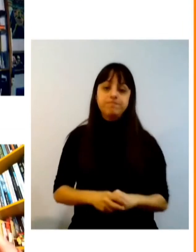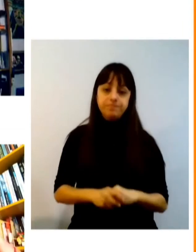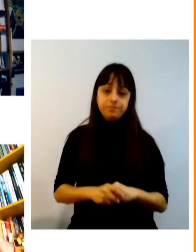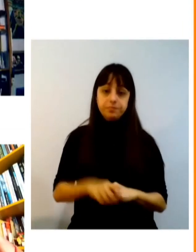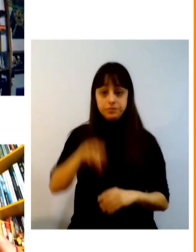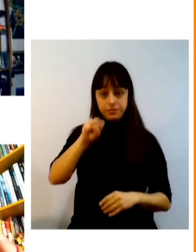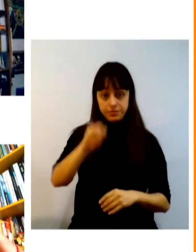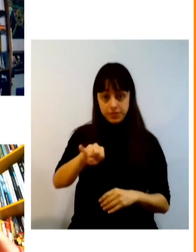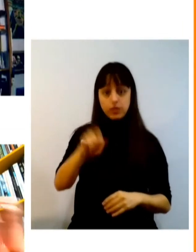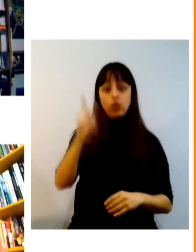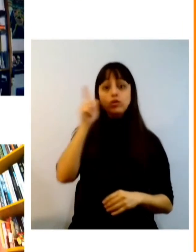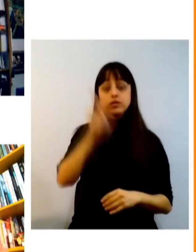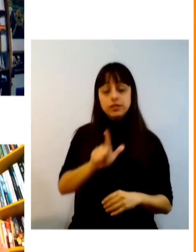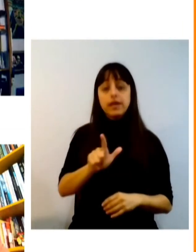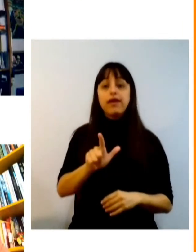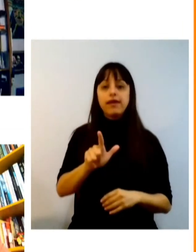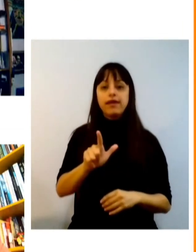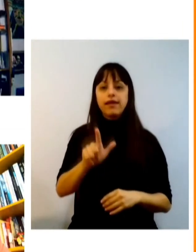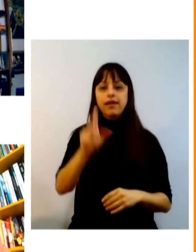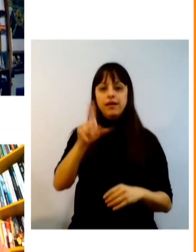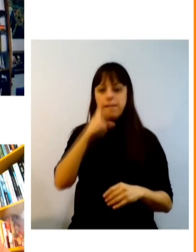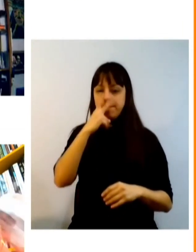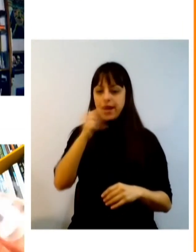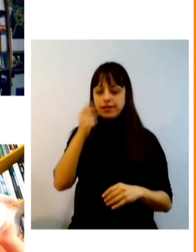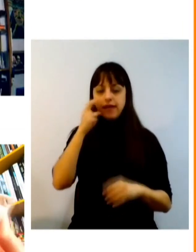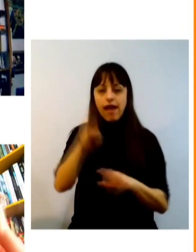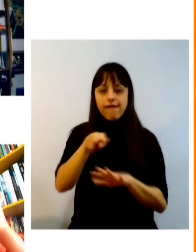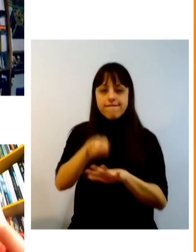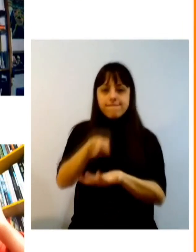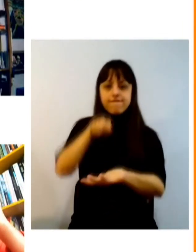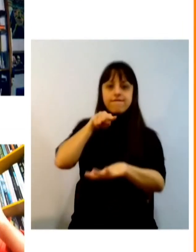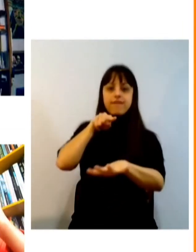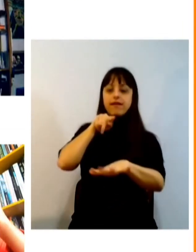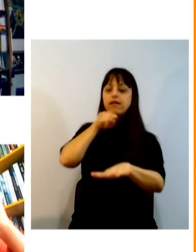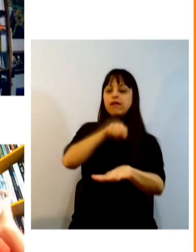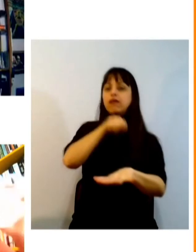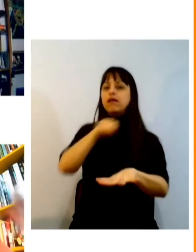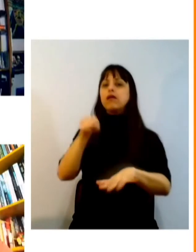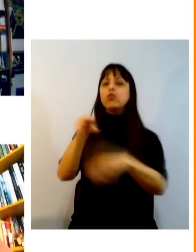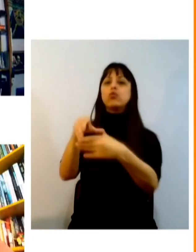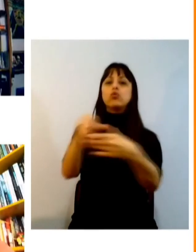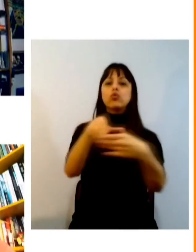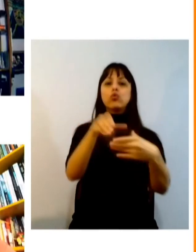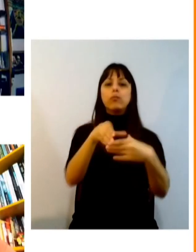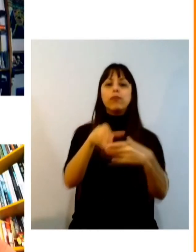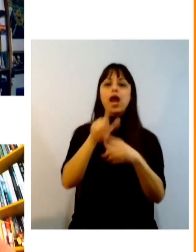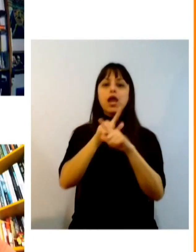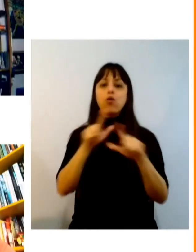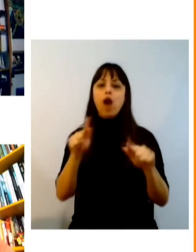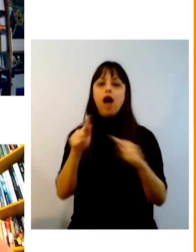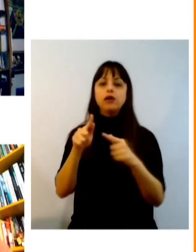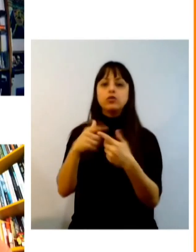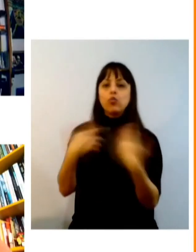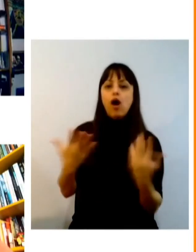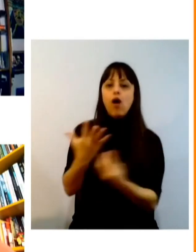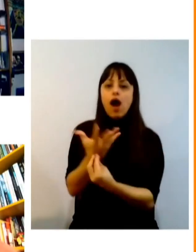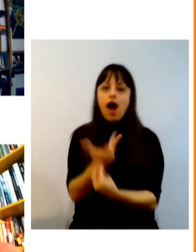ter uma ideia mais macro de quantas pessoas atuam até terminar a linguagem é possível desenvolver